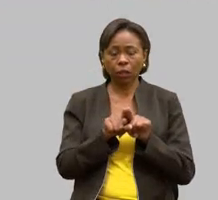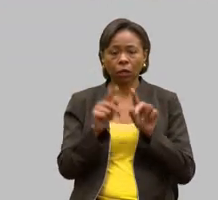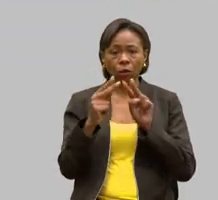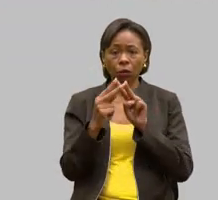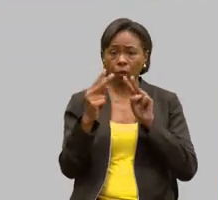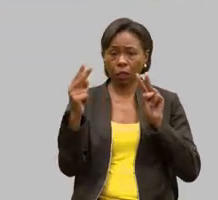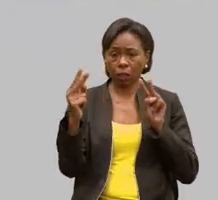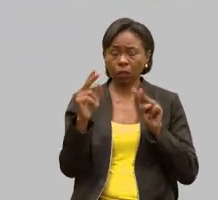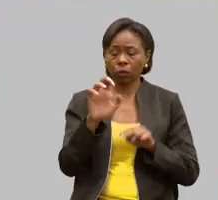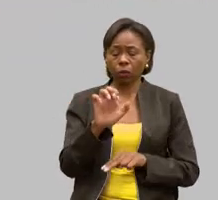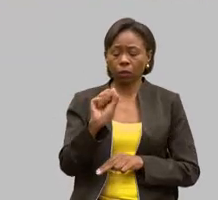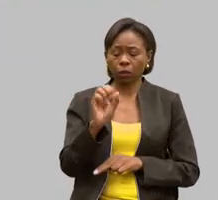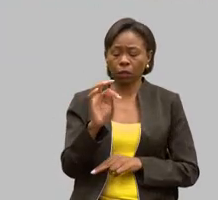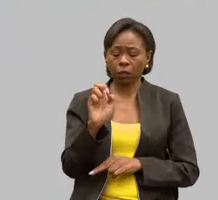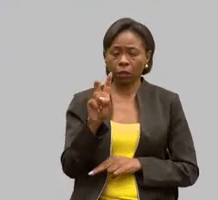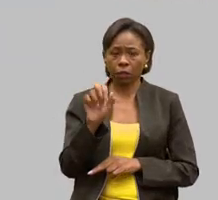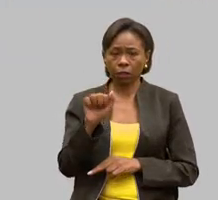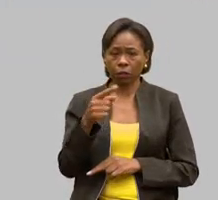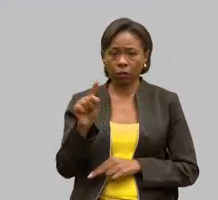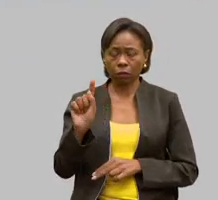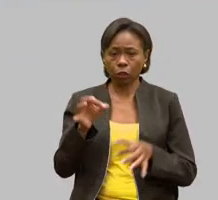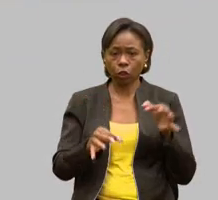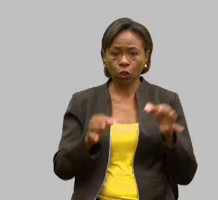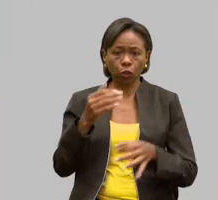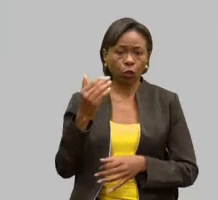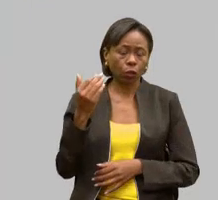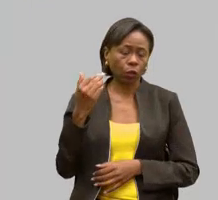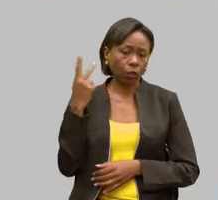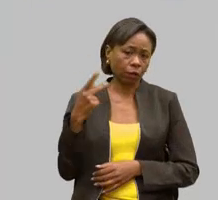defensor público, defensoria pública de Minas Gerais.